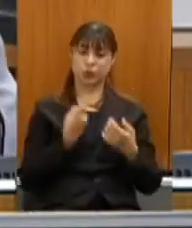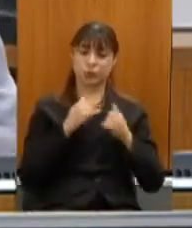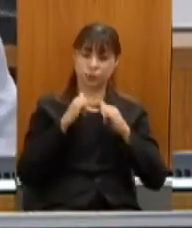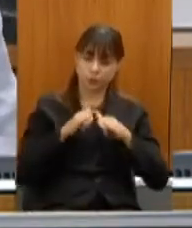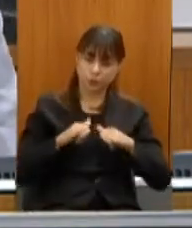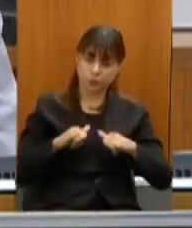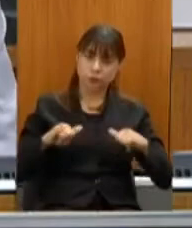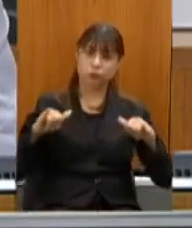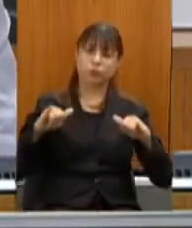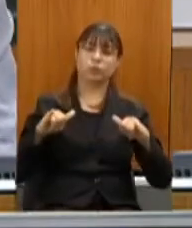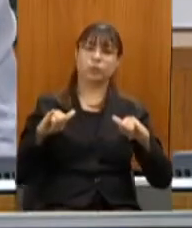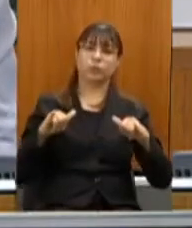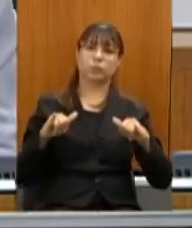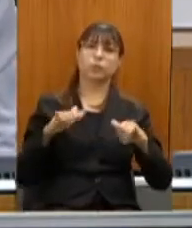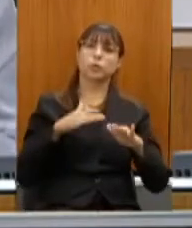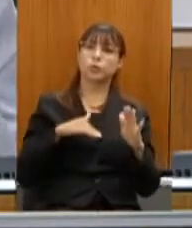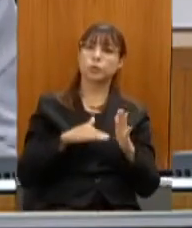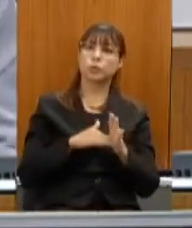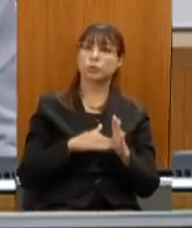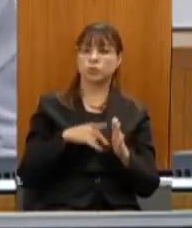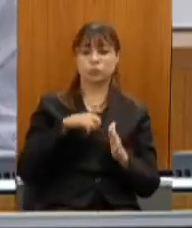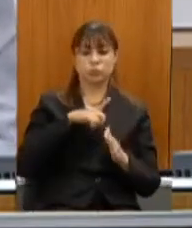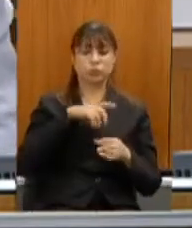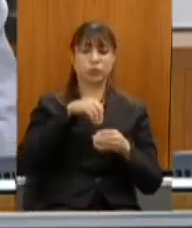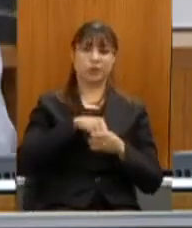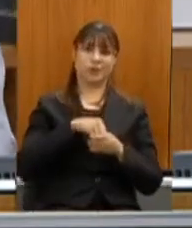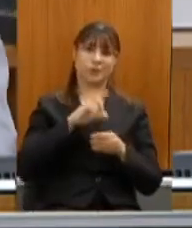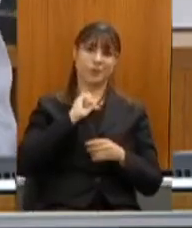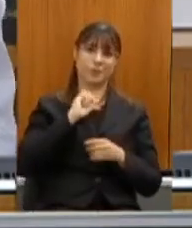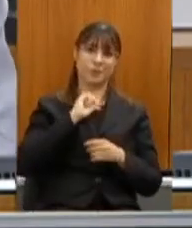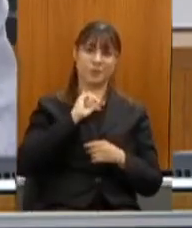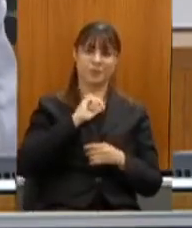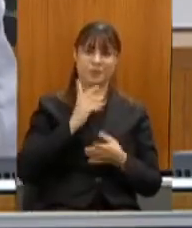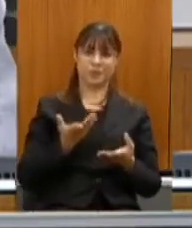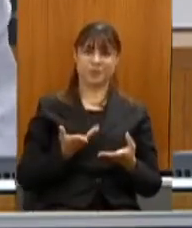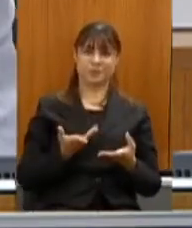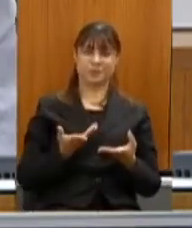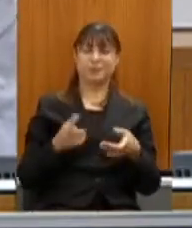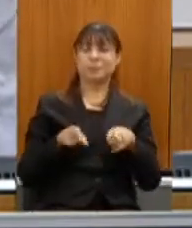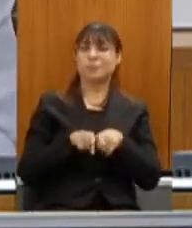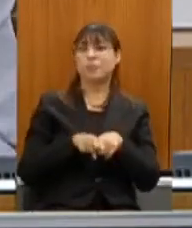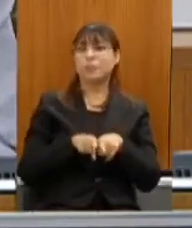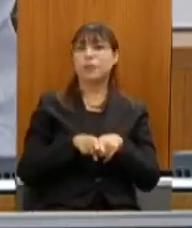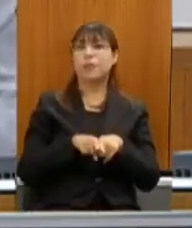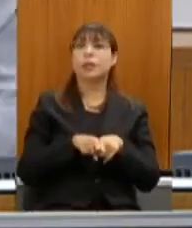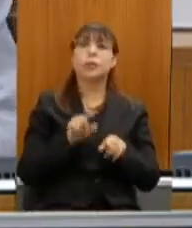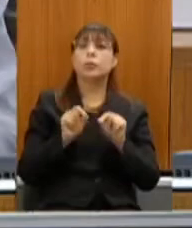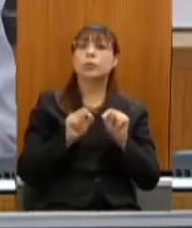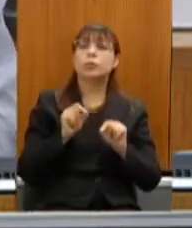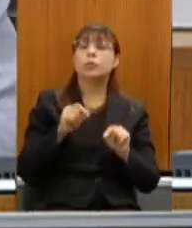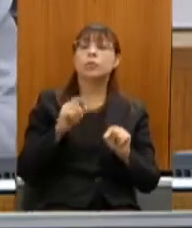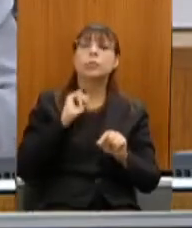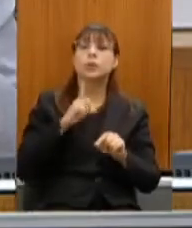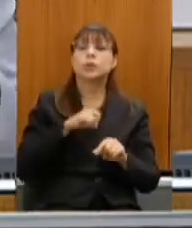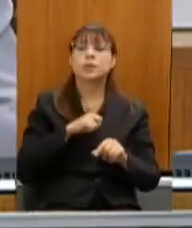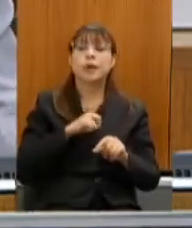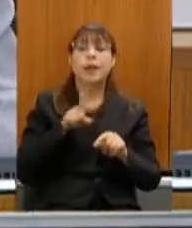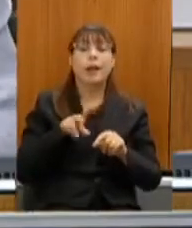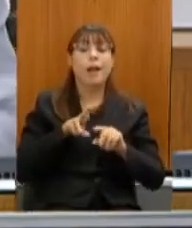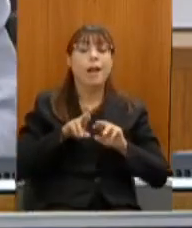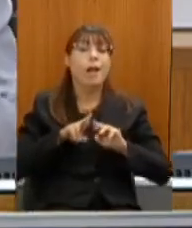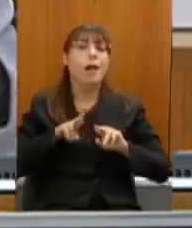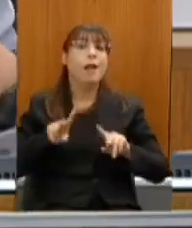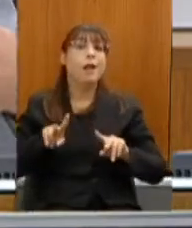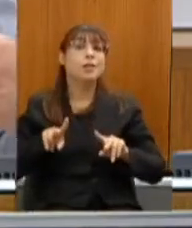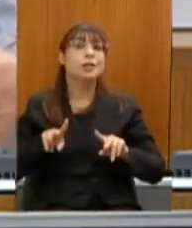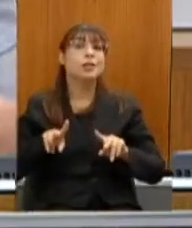tudo isso que Minas tem a oferecer e sobretudo o que ela tem a oferecer que é diferenciado